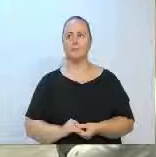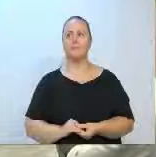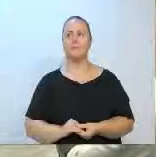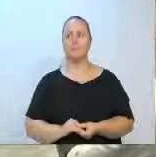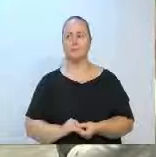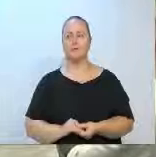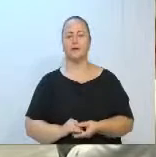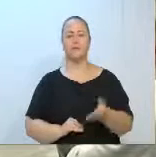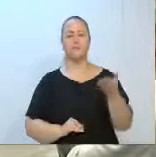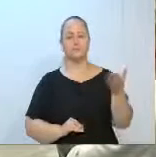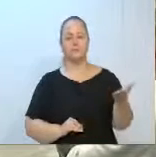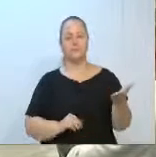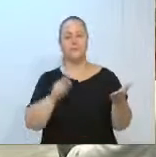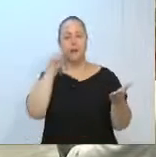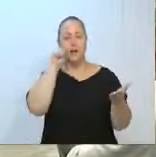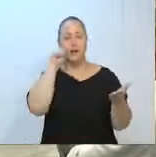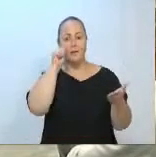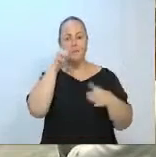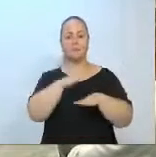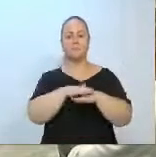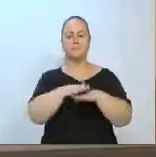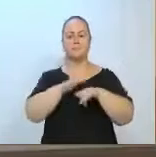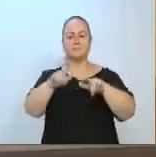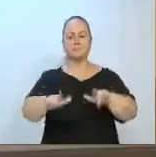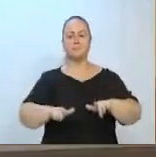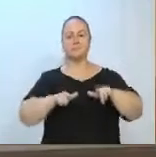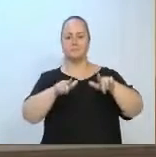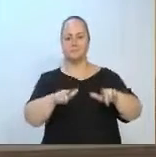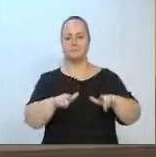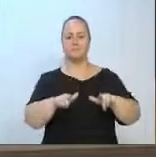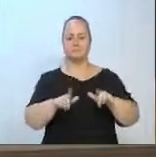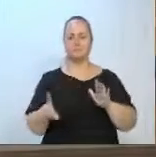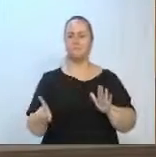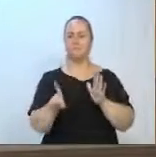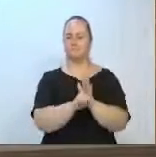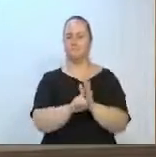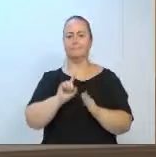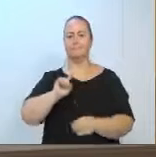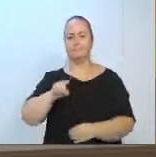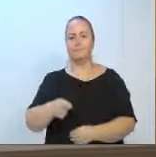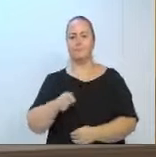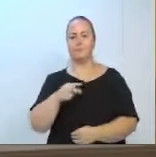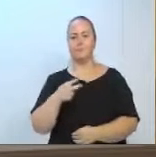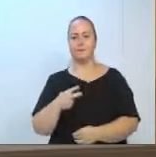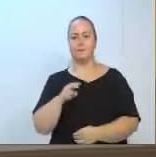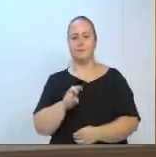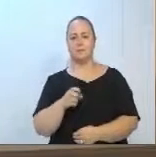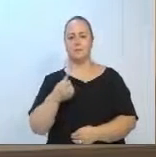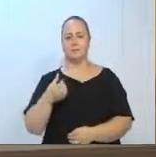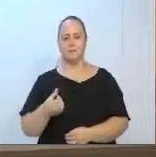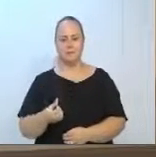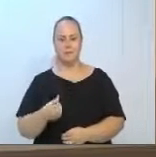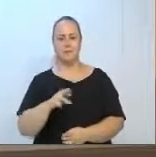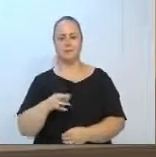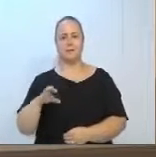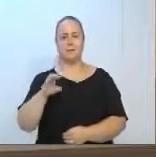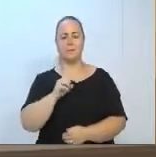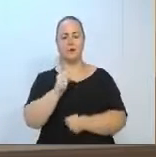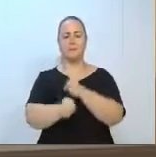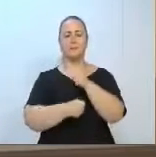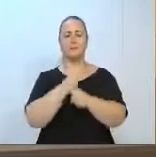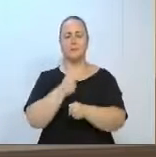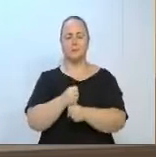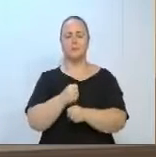O vereador Almir Vieira é autor da comenda instituída pelo Decreto 1256, de 17 de março de 2022,